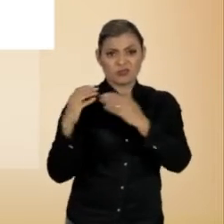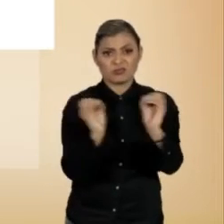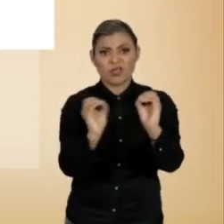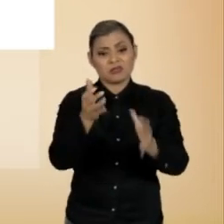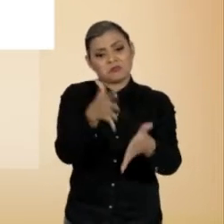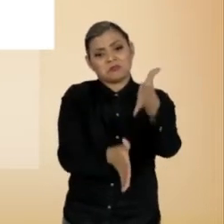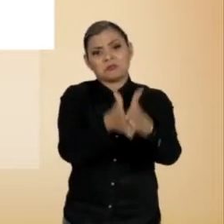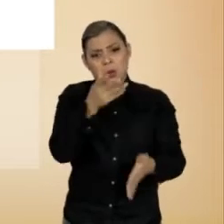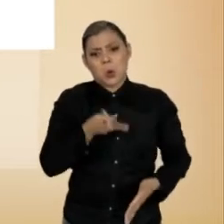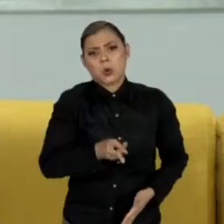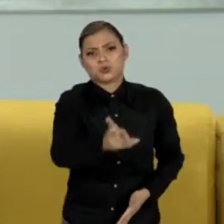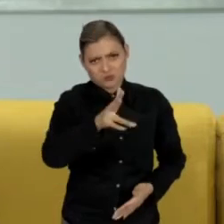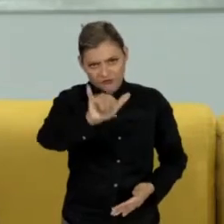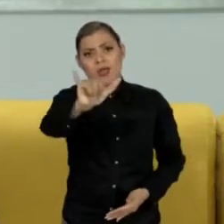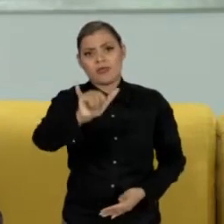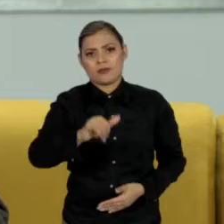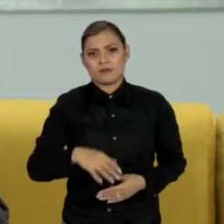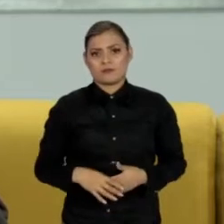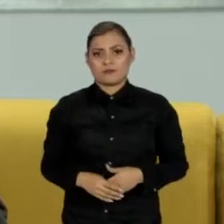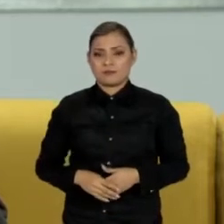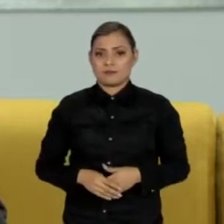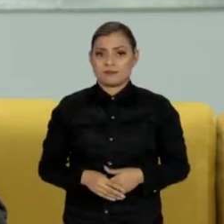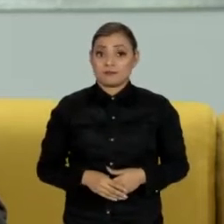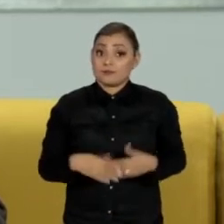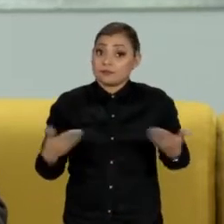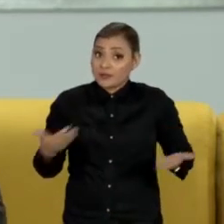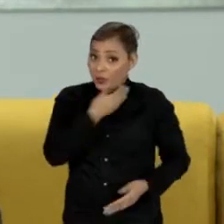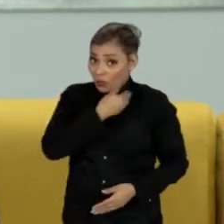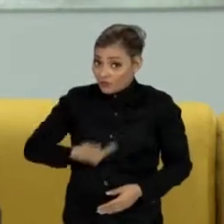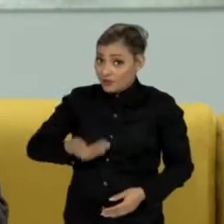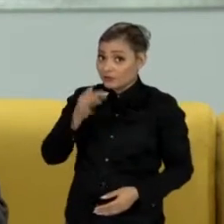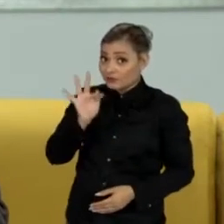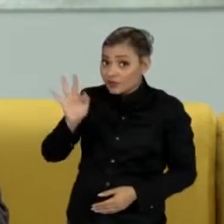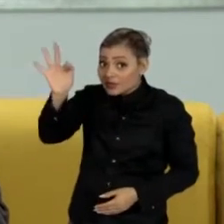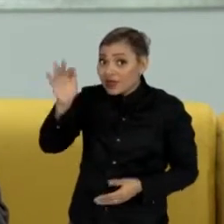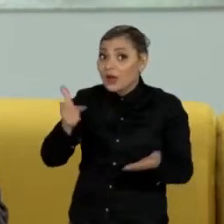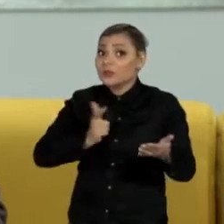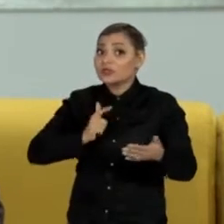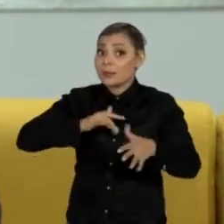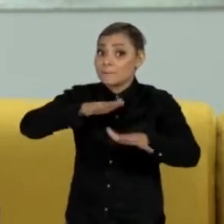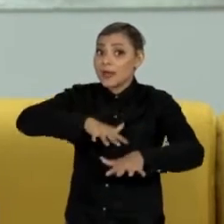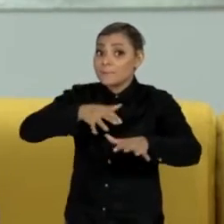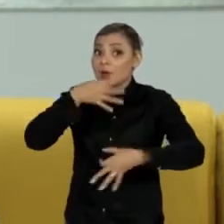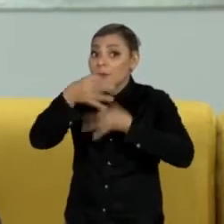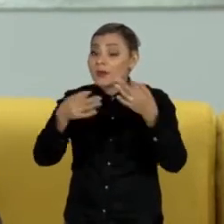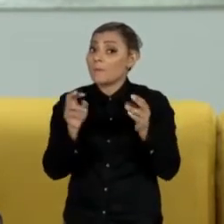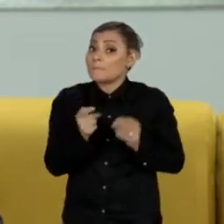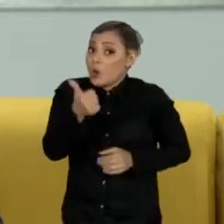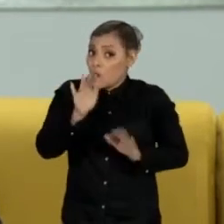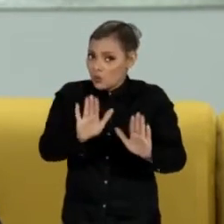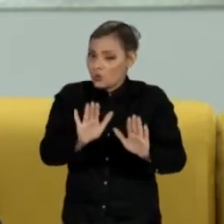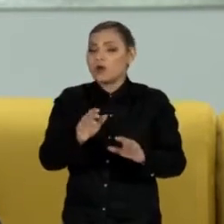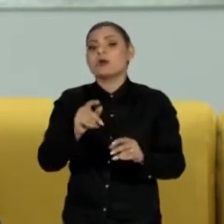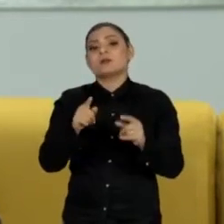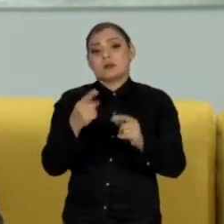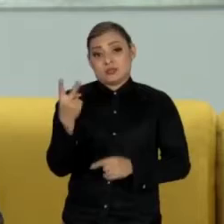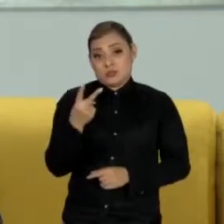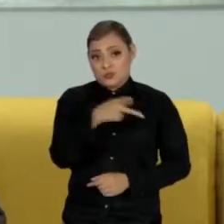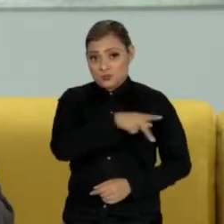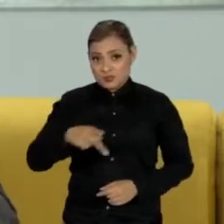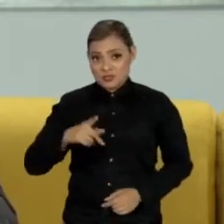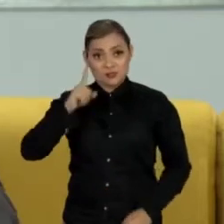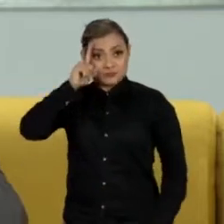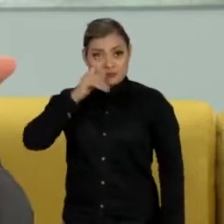a questão continua. E no governo federal ainda há poucas manifestações. O vice-presidente Hamilton Mourão